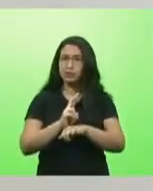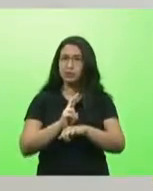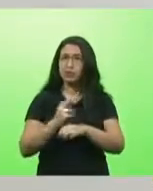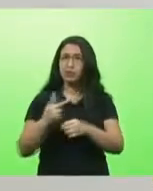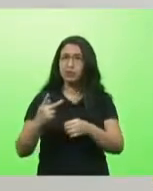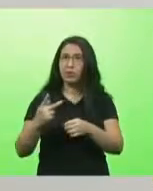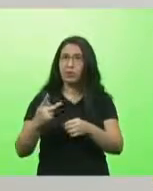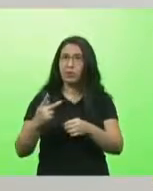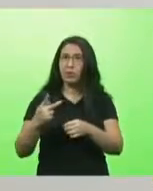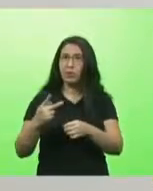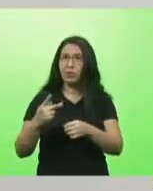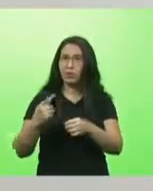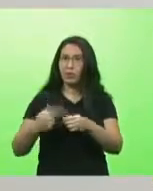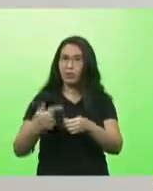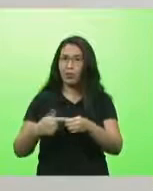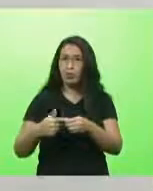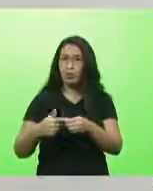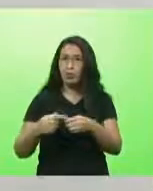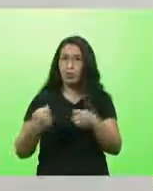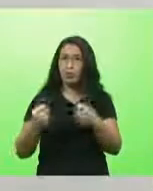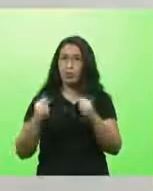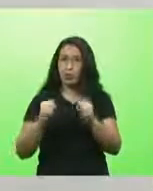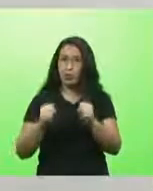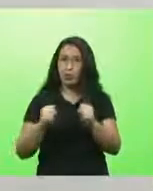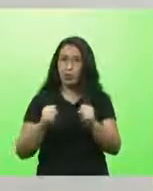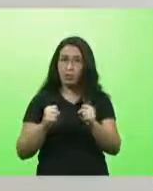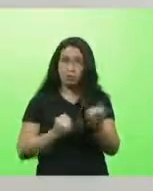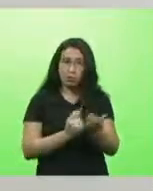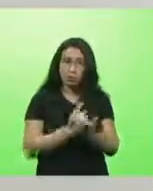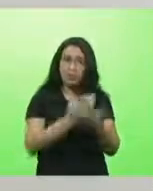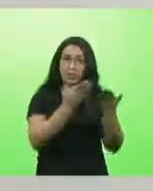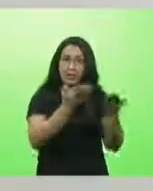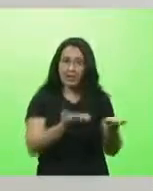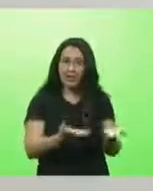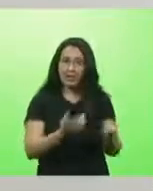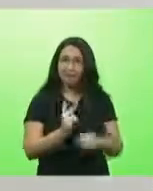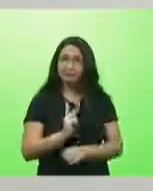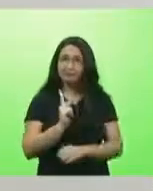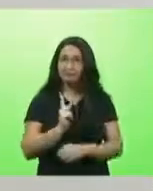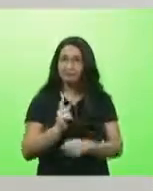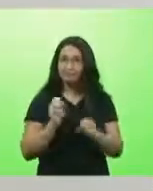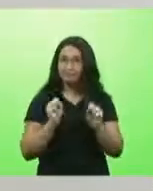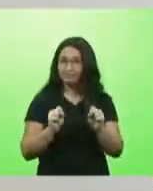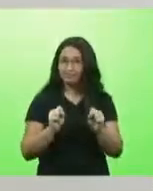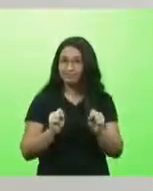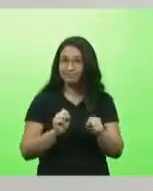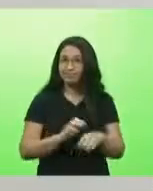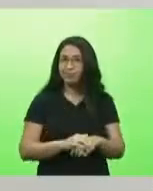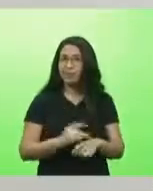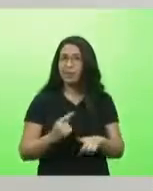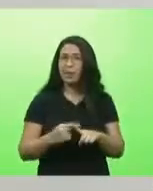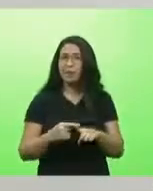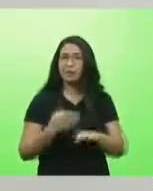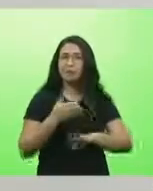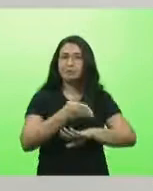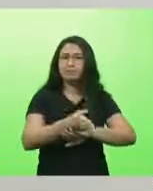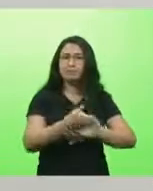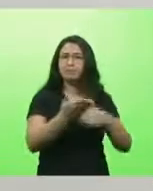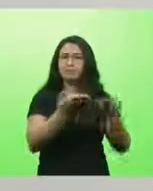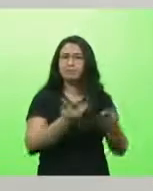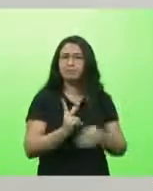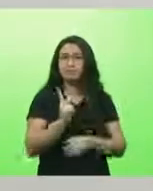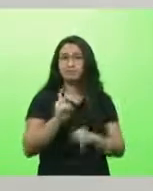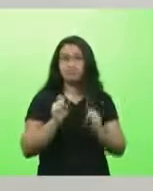Tem que ter uma distribuidora no meio para fazer a distribuição e ganhar. Por que que não vai? Tudo